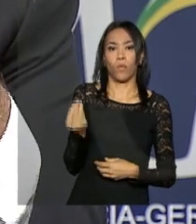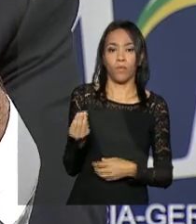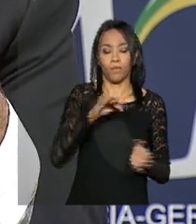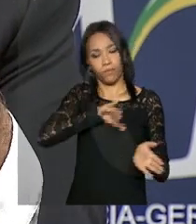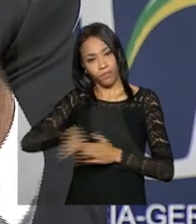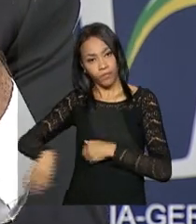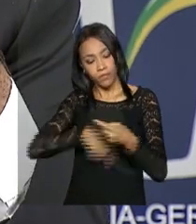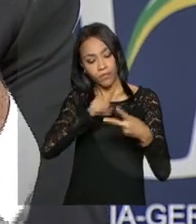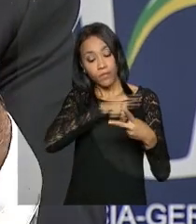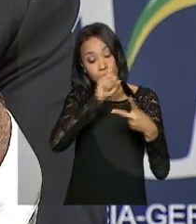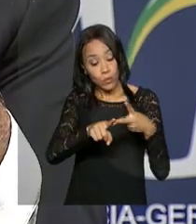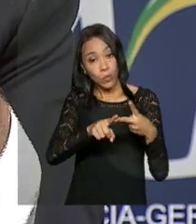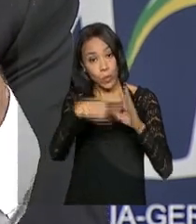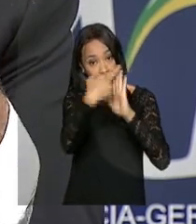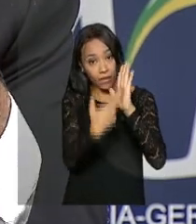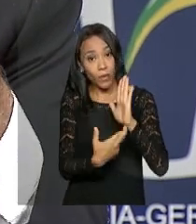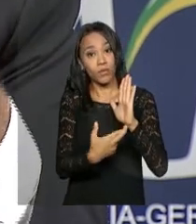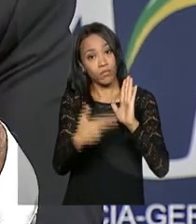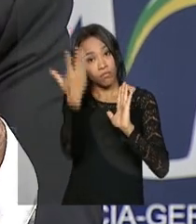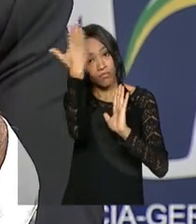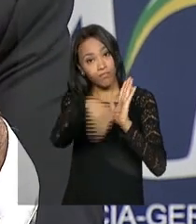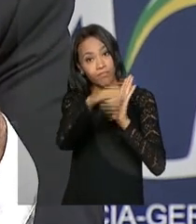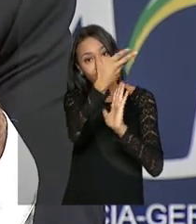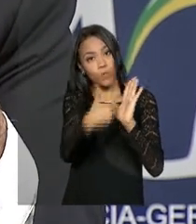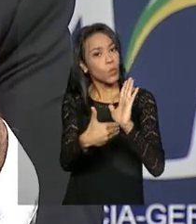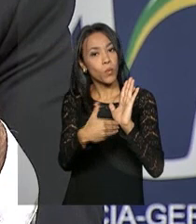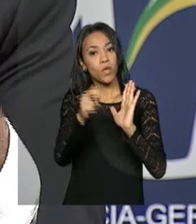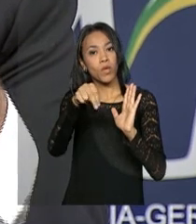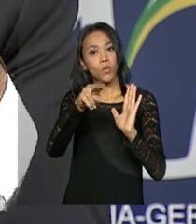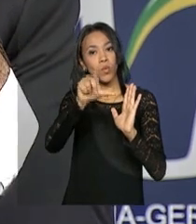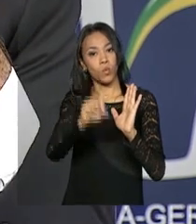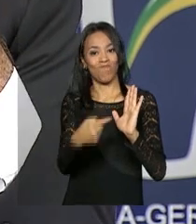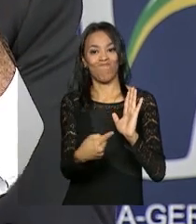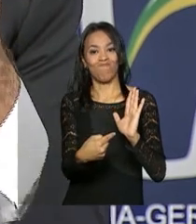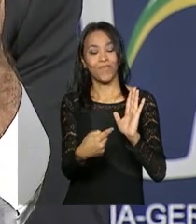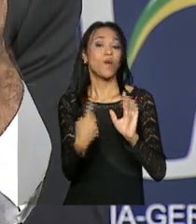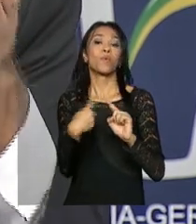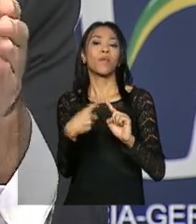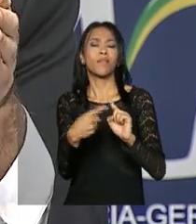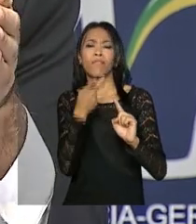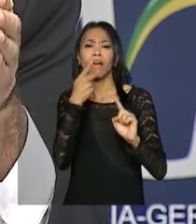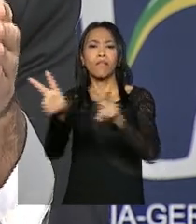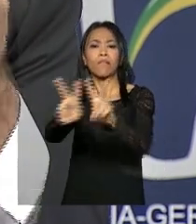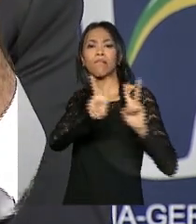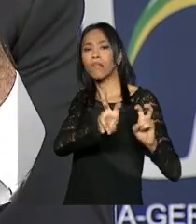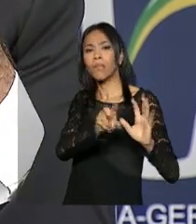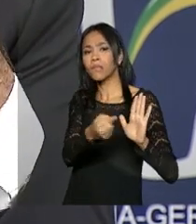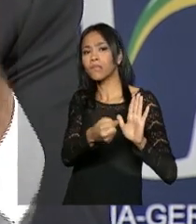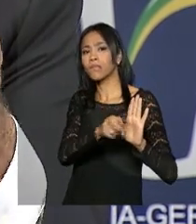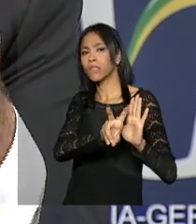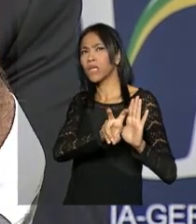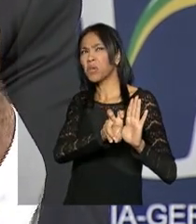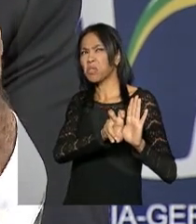relatório, ele é viciado, nulo de pleno direito, na medida em que aborda questões que